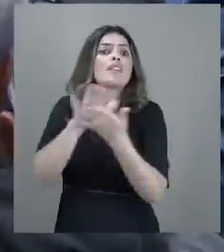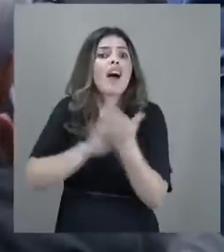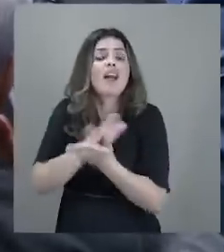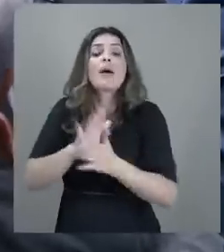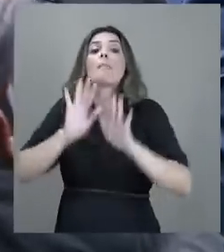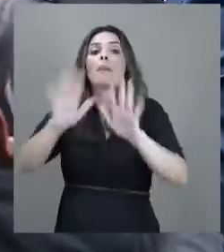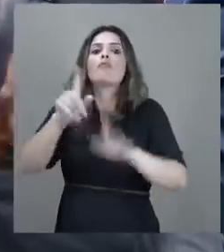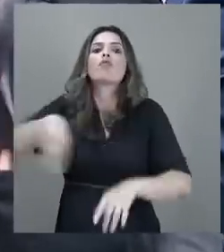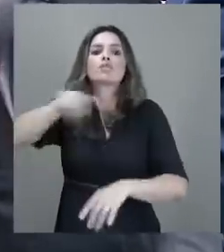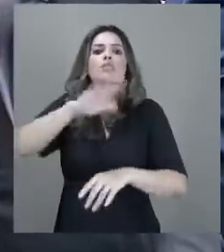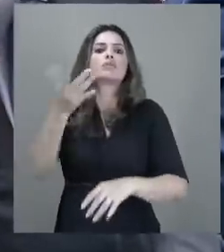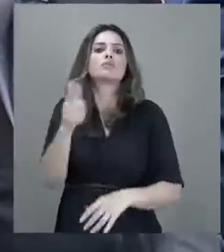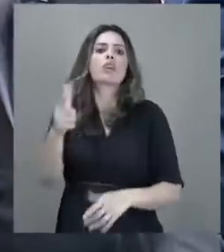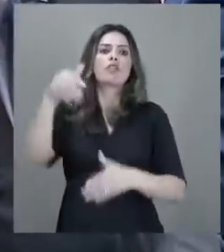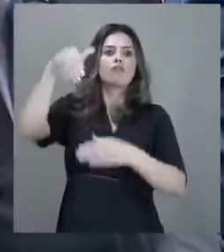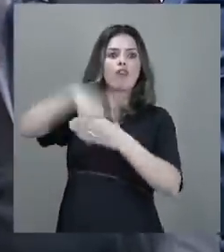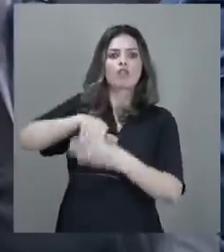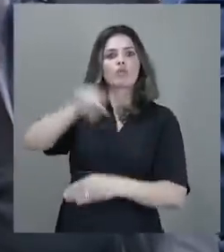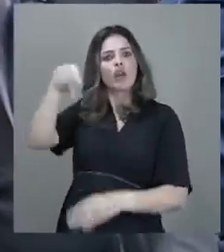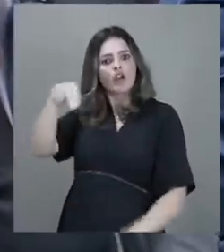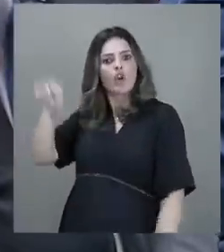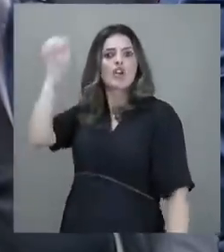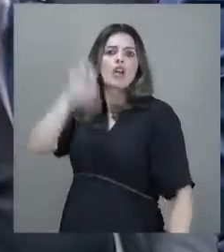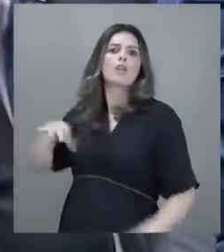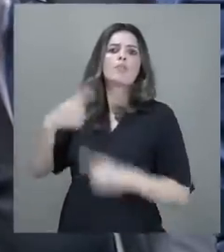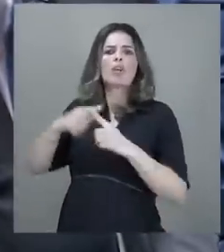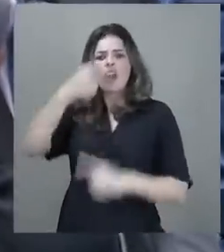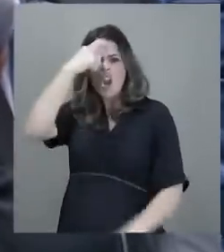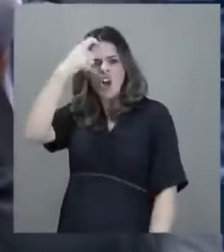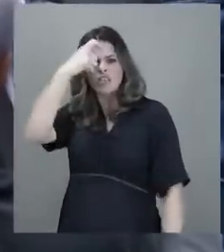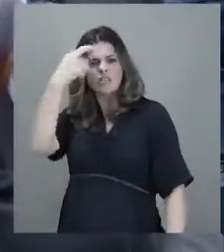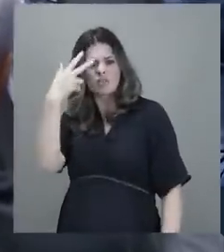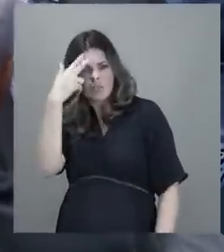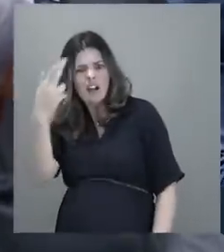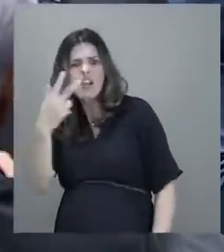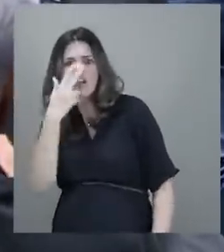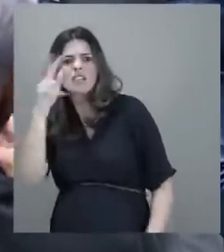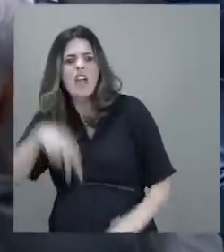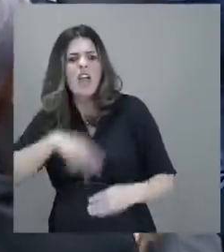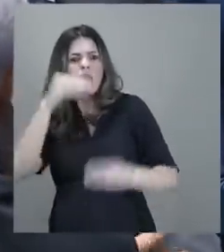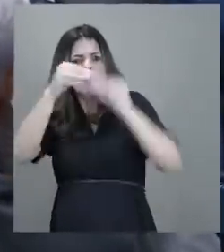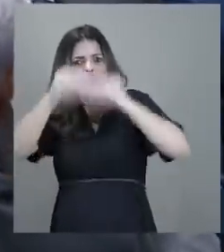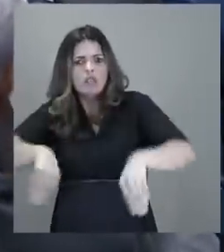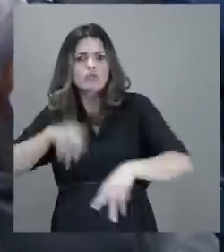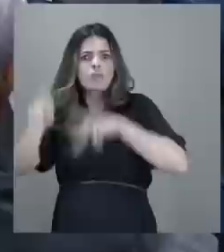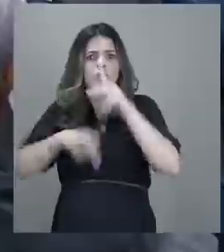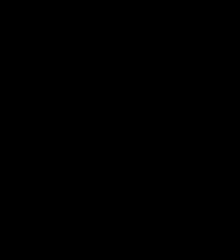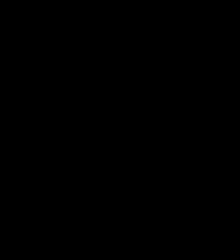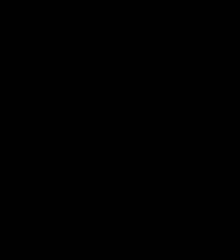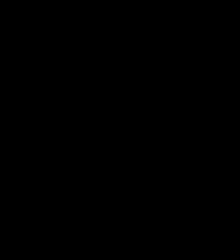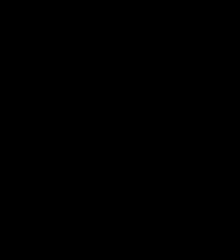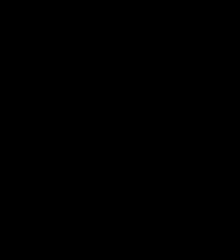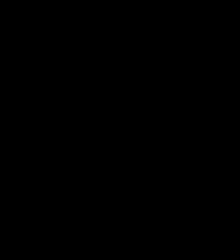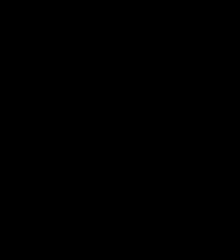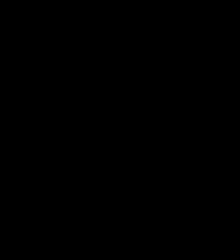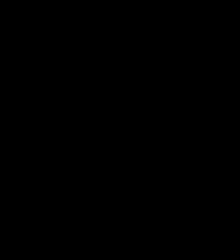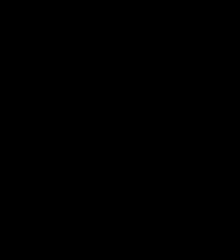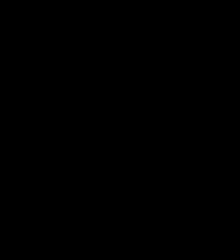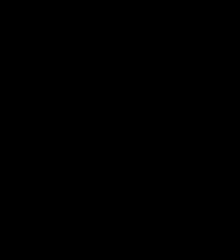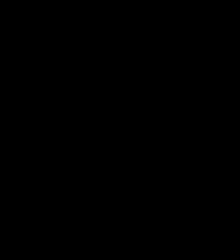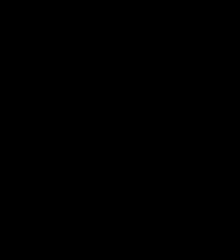isso que vocês não têm voto lá no Nordeste. É porque a lógica de vocês é sempre prejudicar o povo pobre desse país. Não,